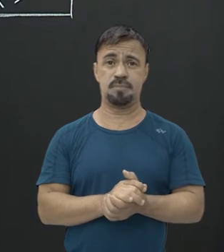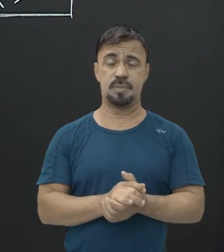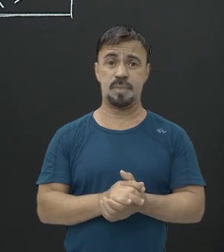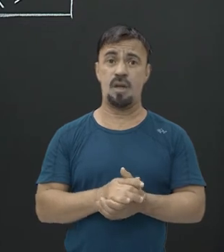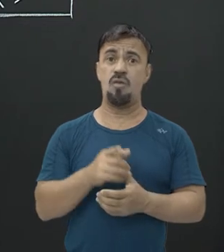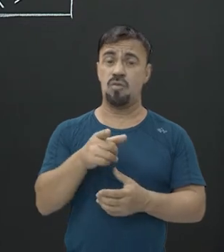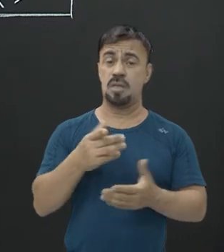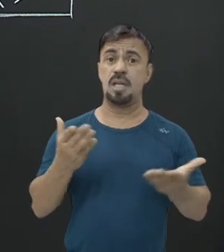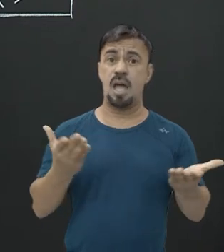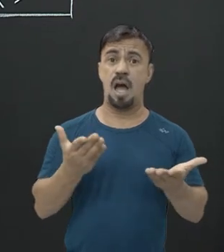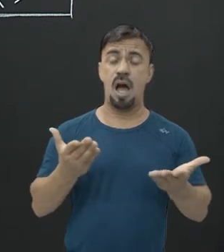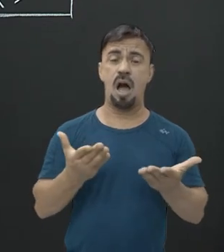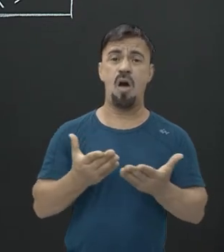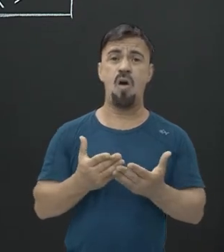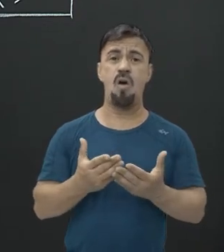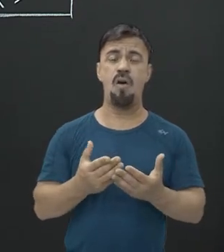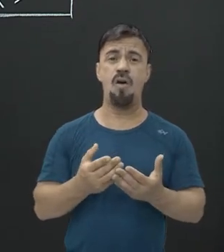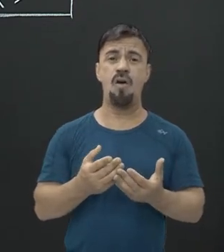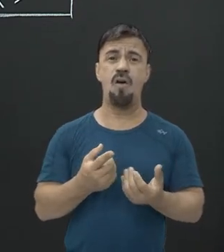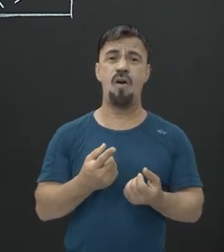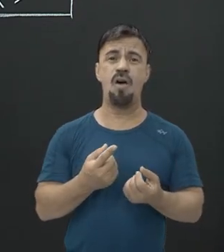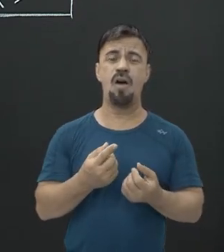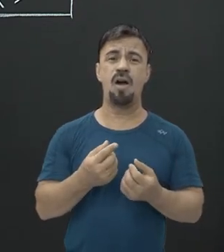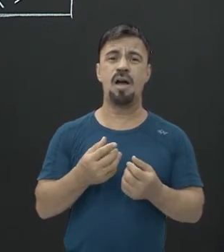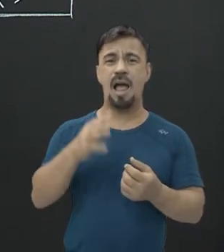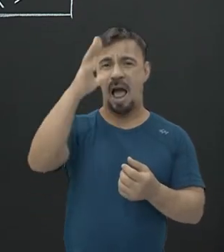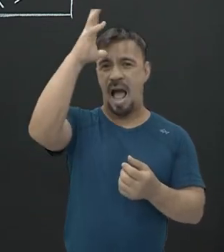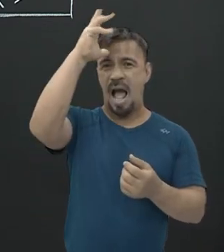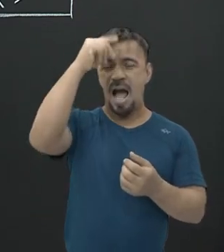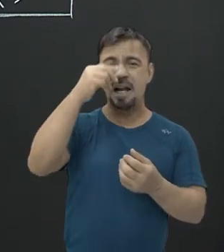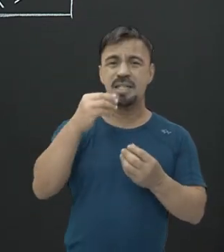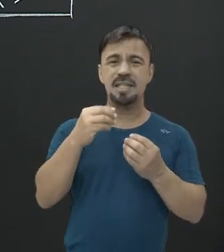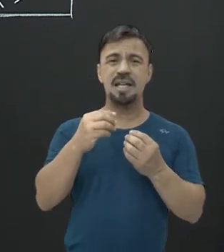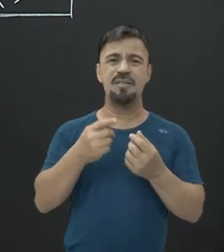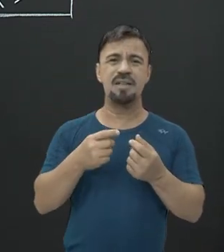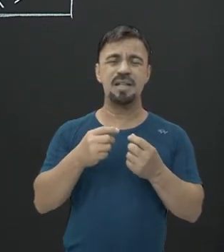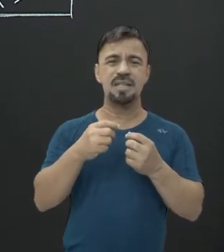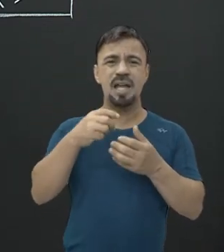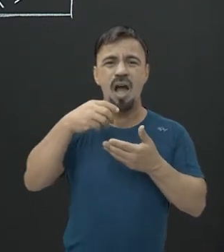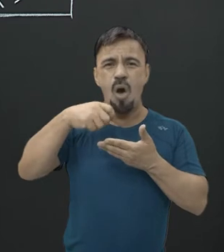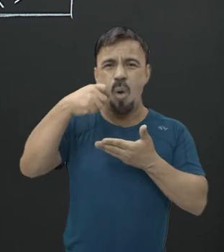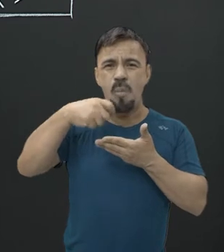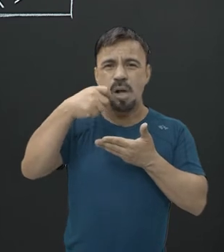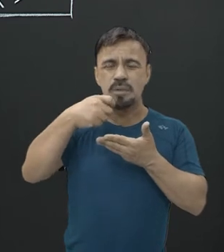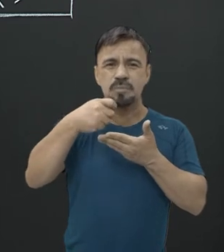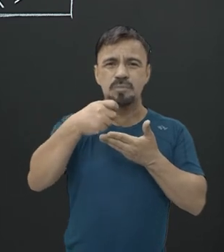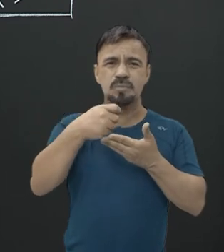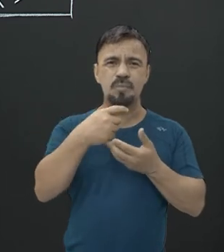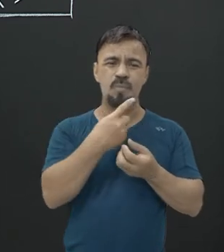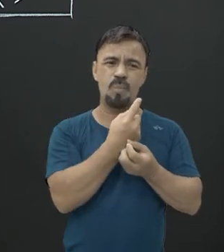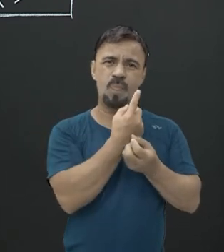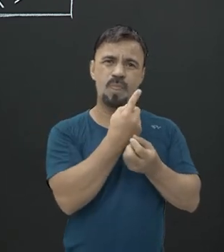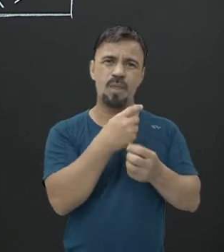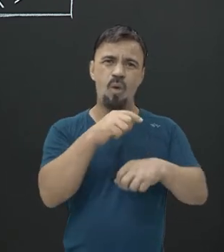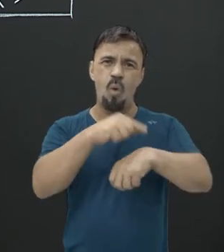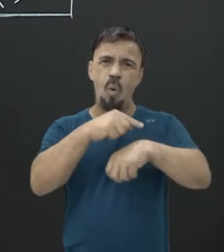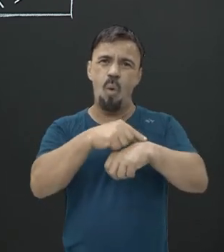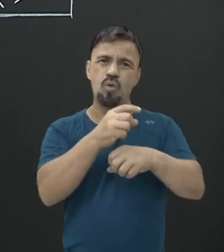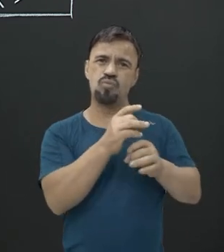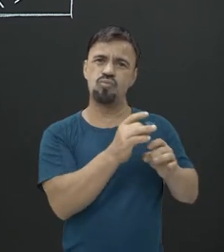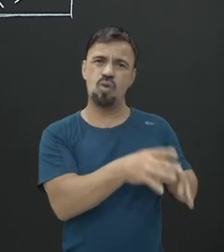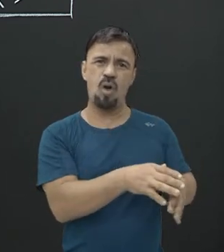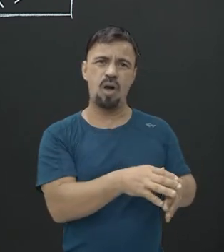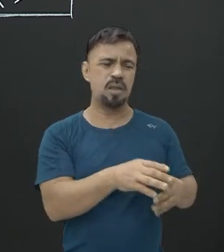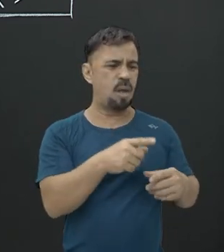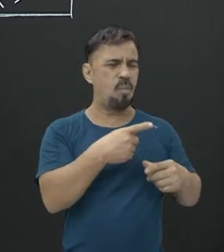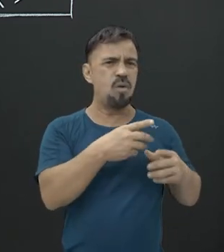agora joga ali o teu osso do frango que você comeu, deixa lá. Quando você vai ver, ele está degradando, degradando,